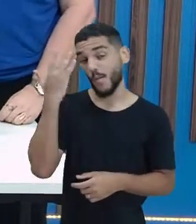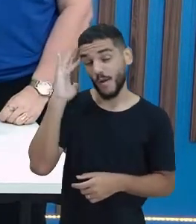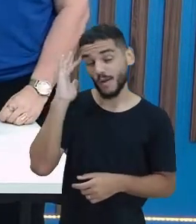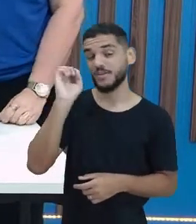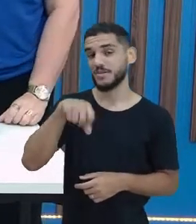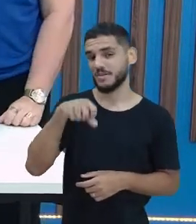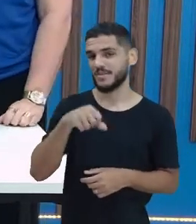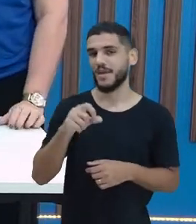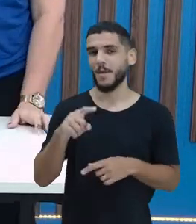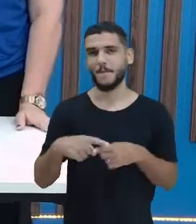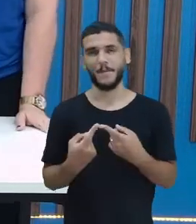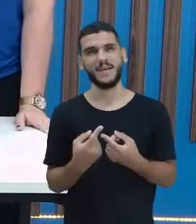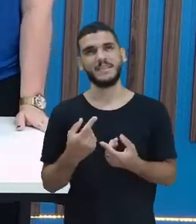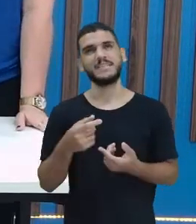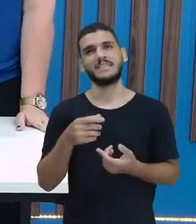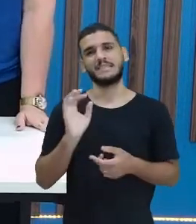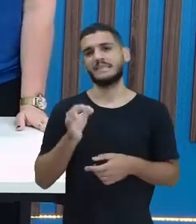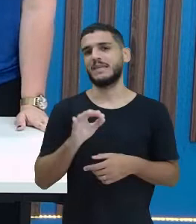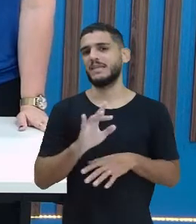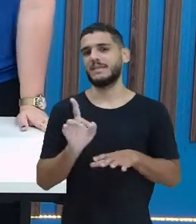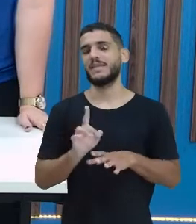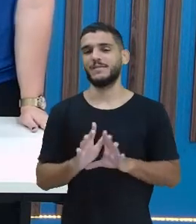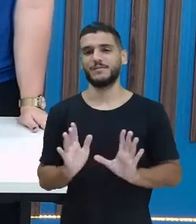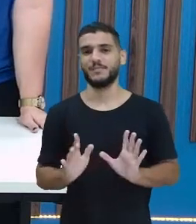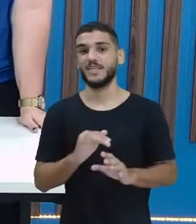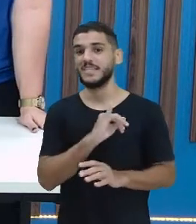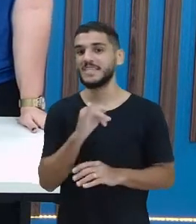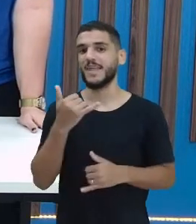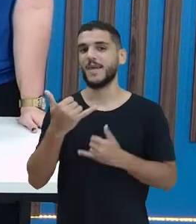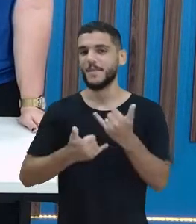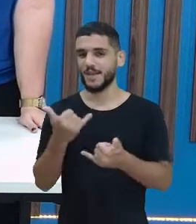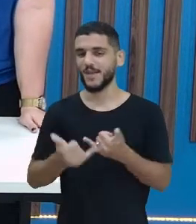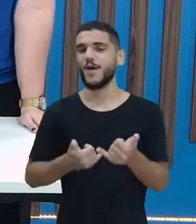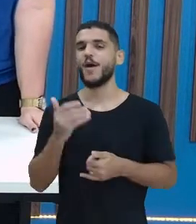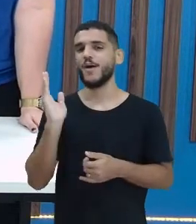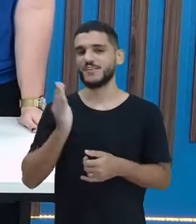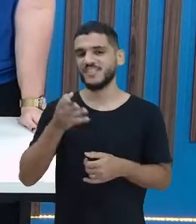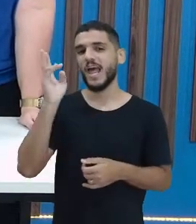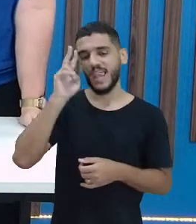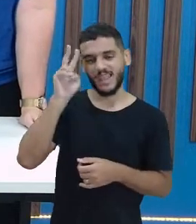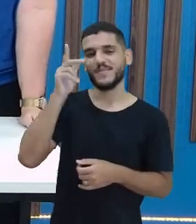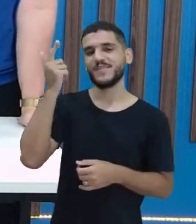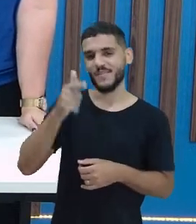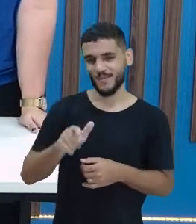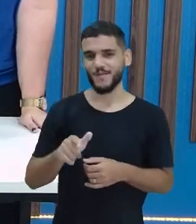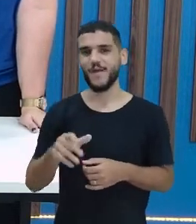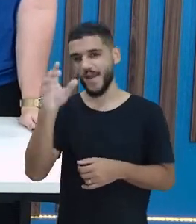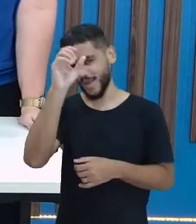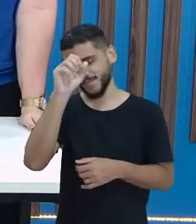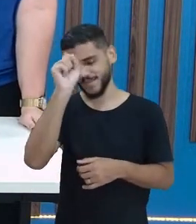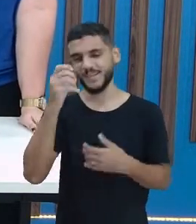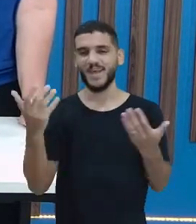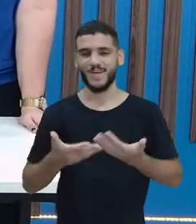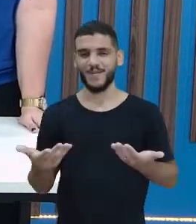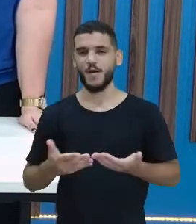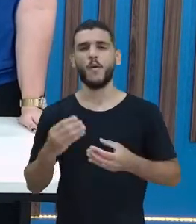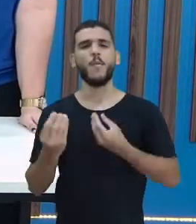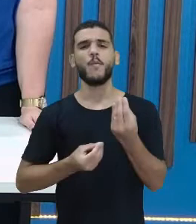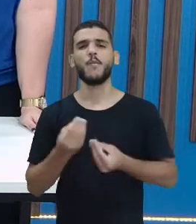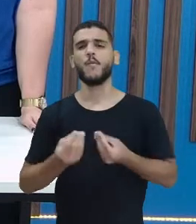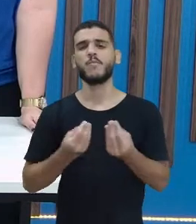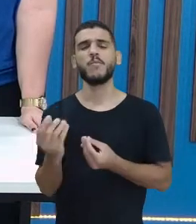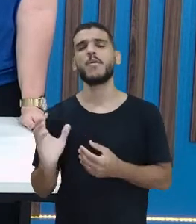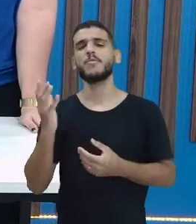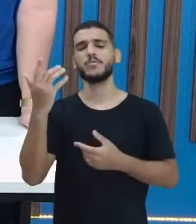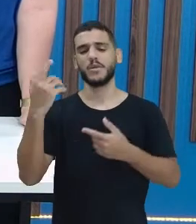Não tenho certeza não. Pronto. Mas eu acho que eu já. Se brincou, vai relembrar. Se não brincou, vai aprender. Então, como é essa batalha dos